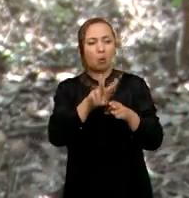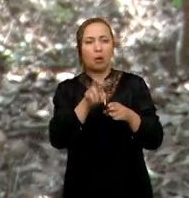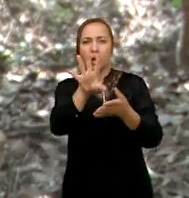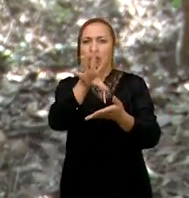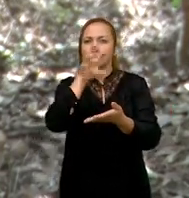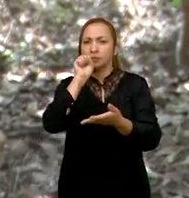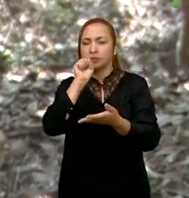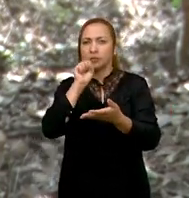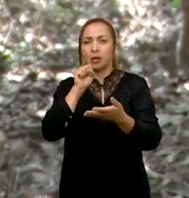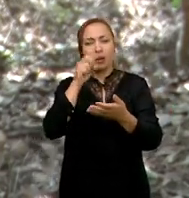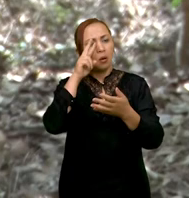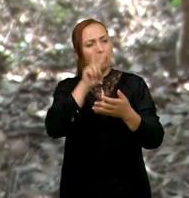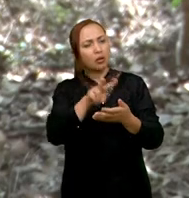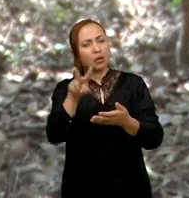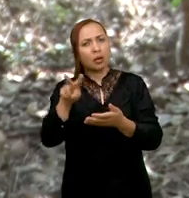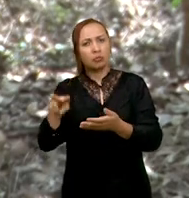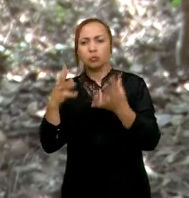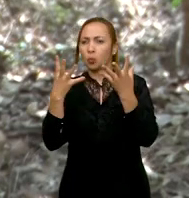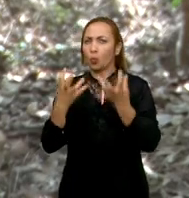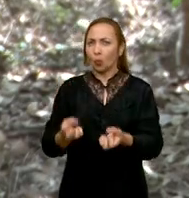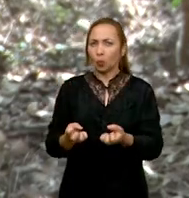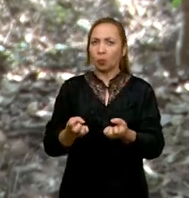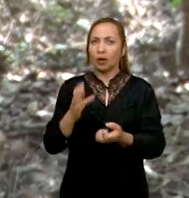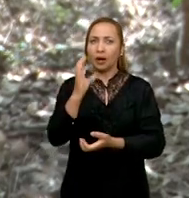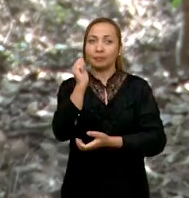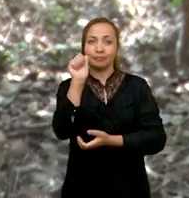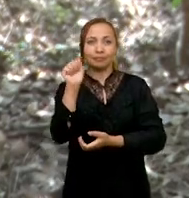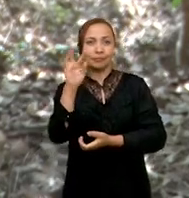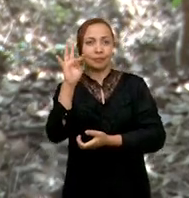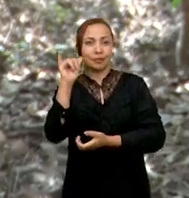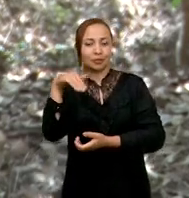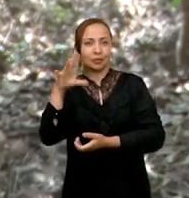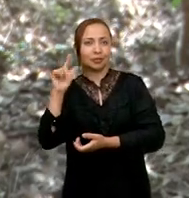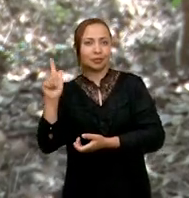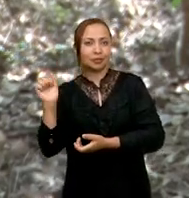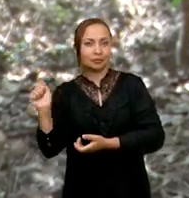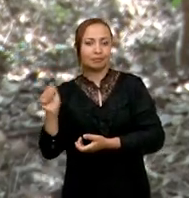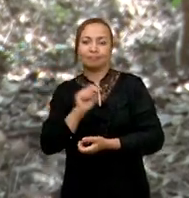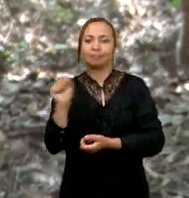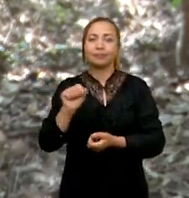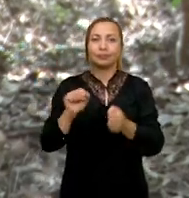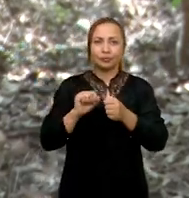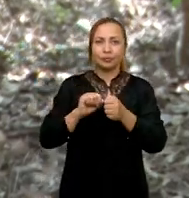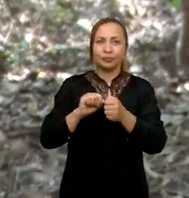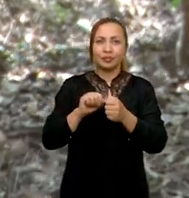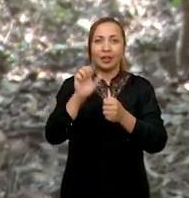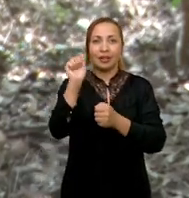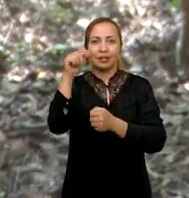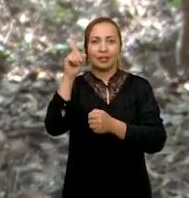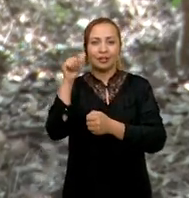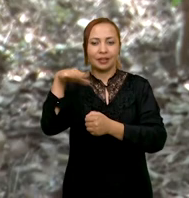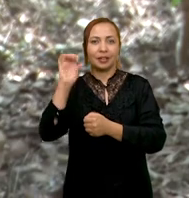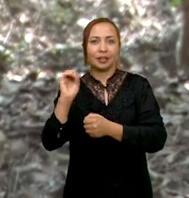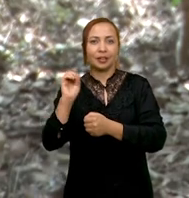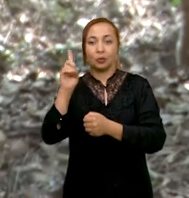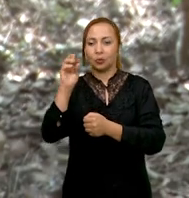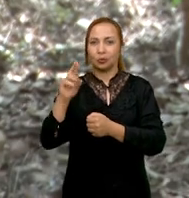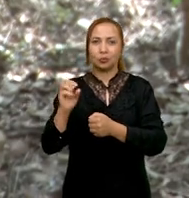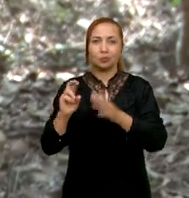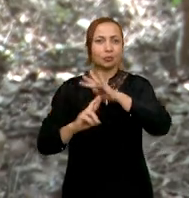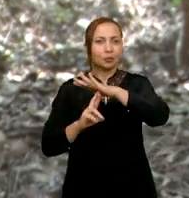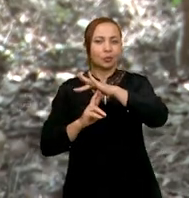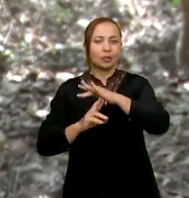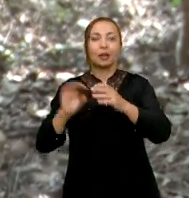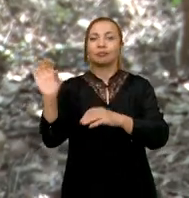e observar o indicativo de seca na caatinga. Quem faz essas interpretações é a dendroecologia, ciência que